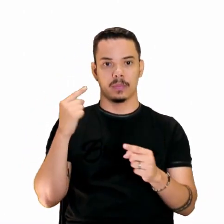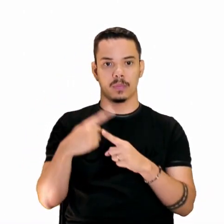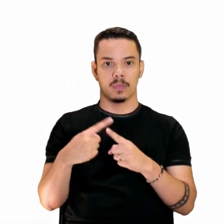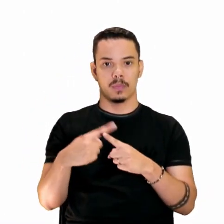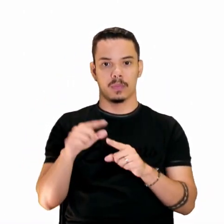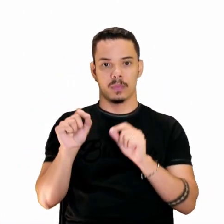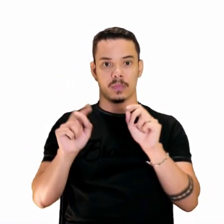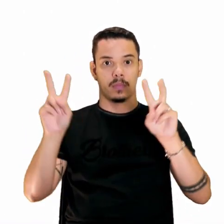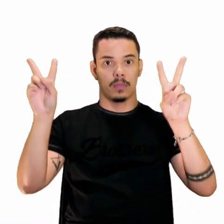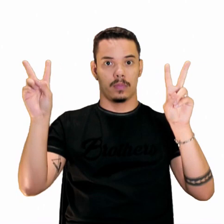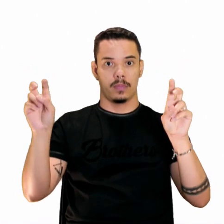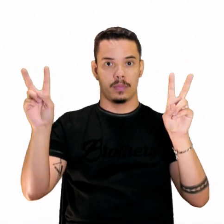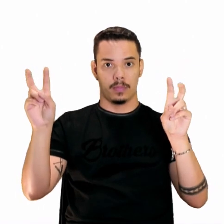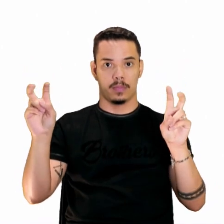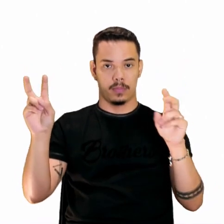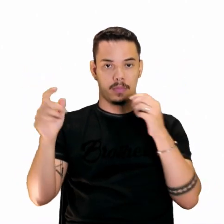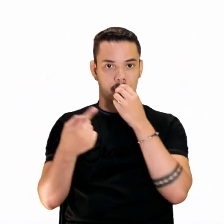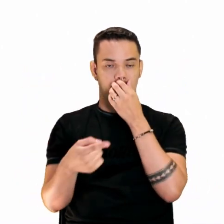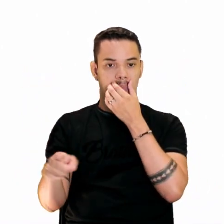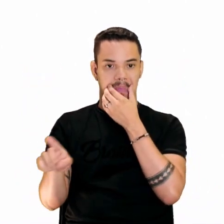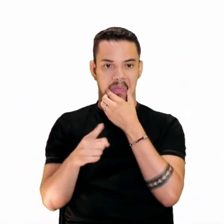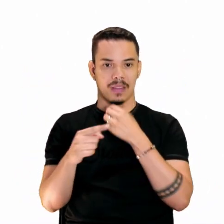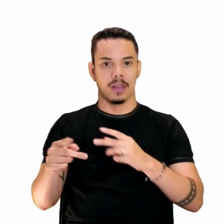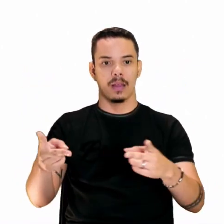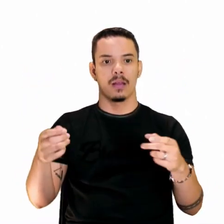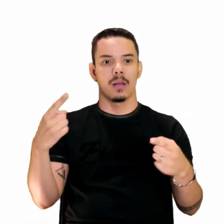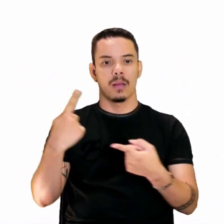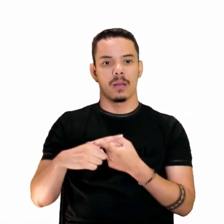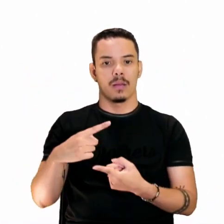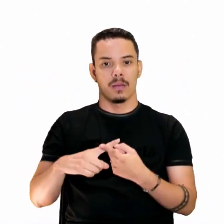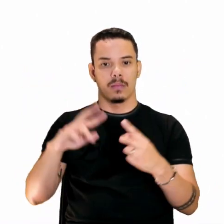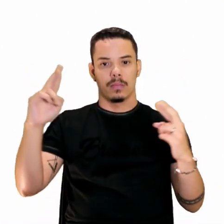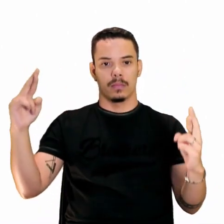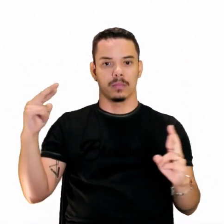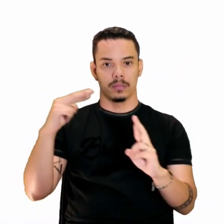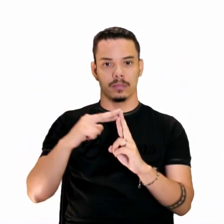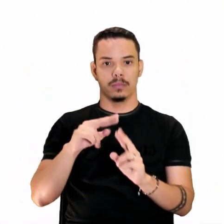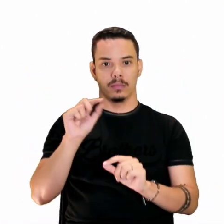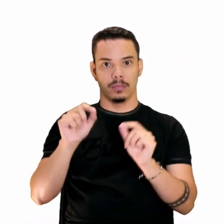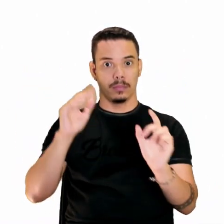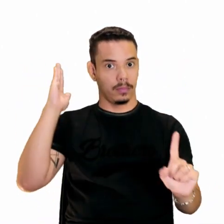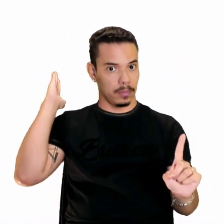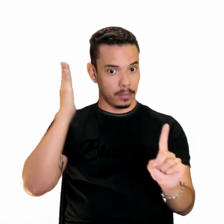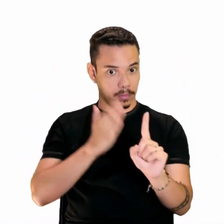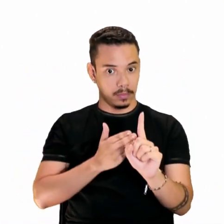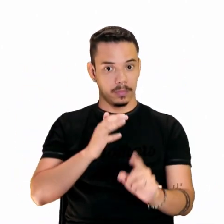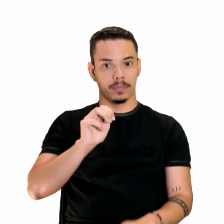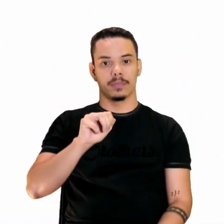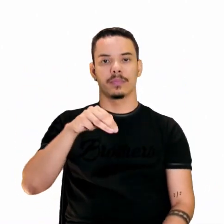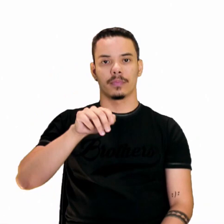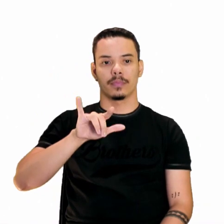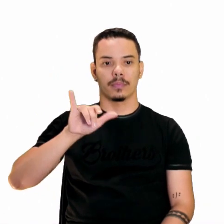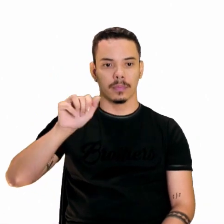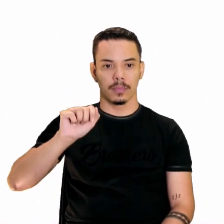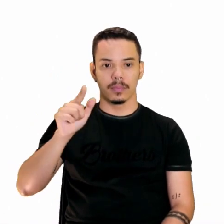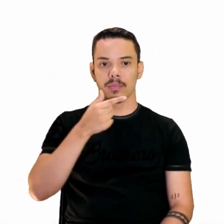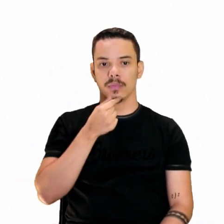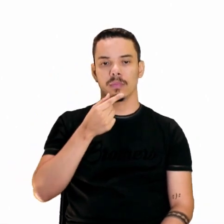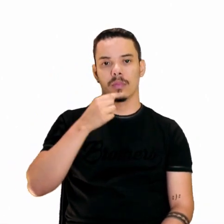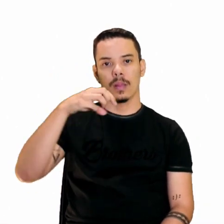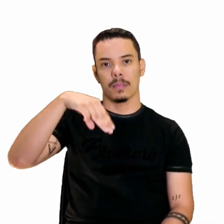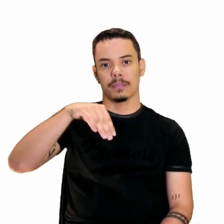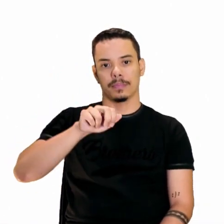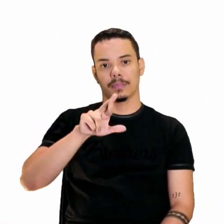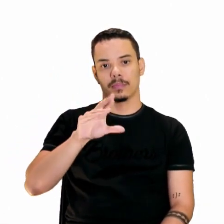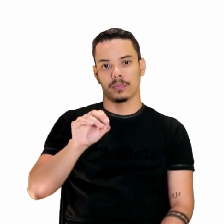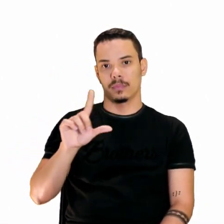título da canção. Certo? E aí, esse título faz referência direta à Amélia de Mário